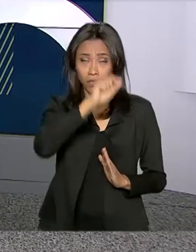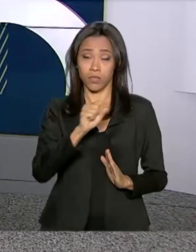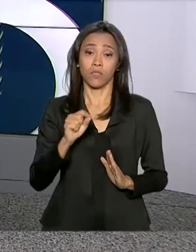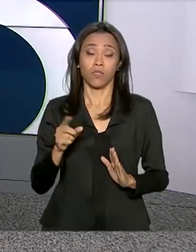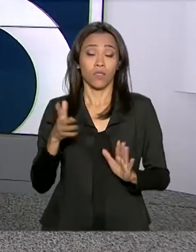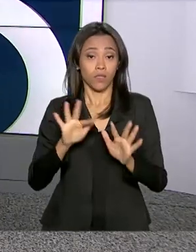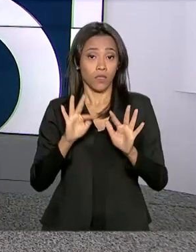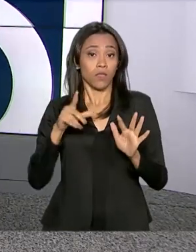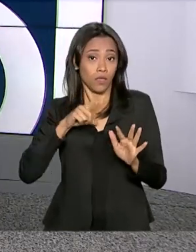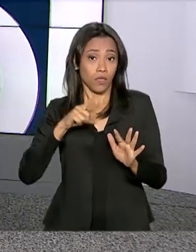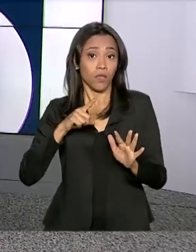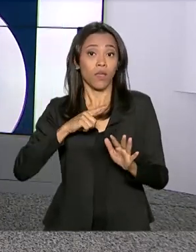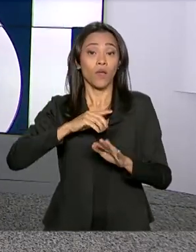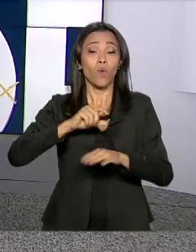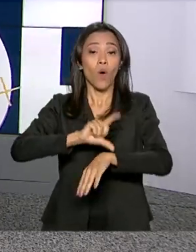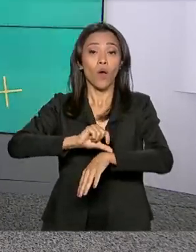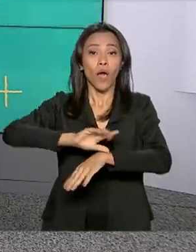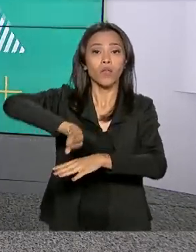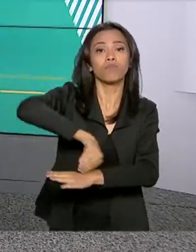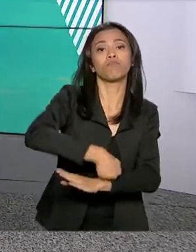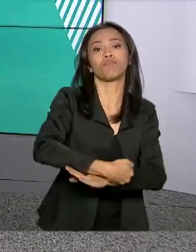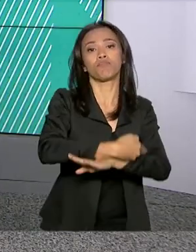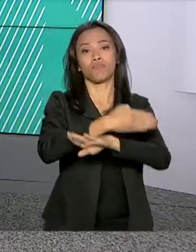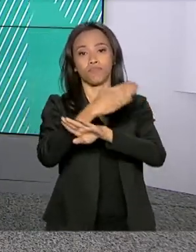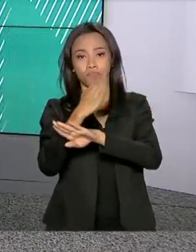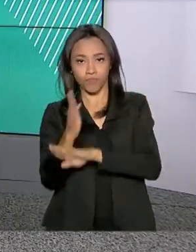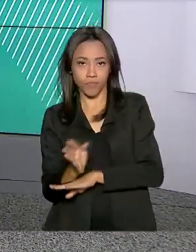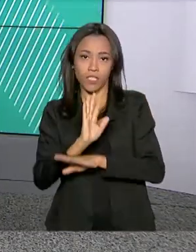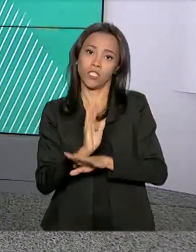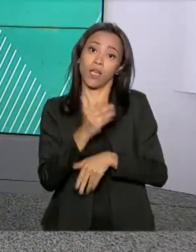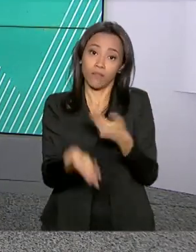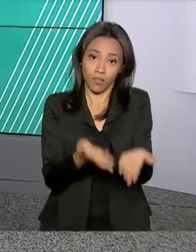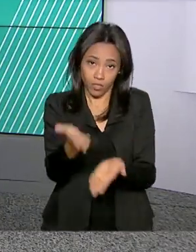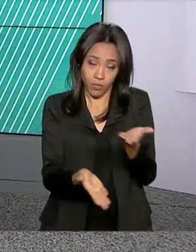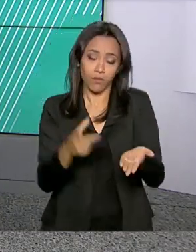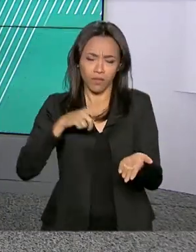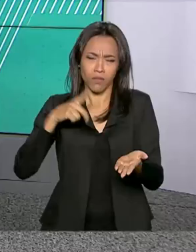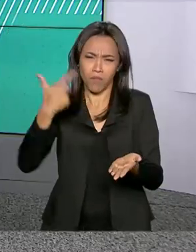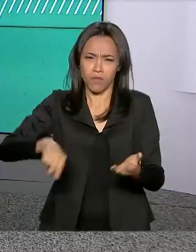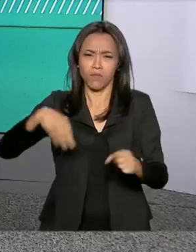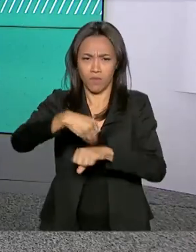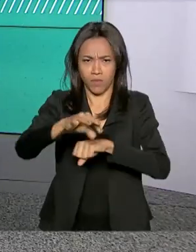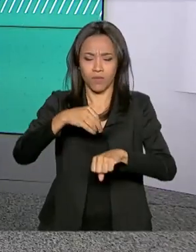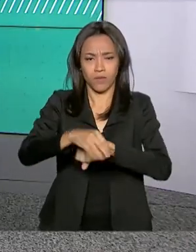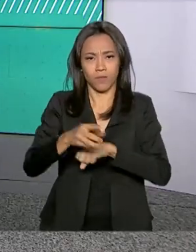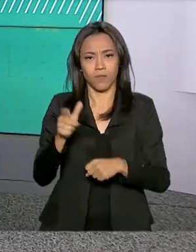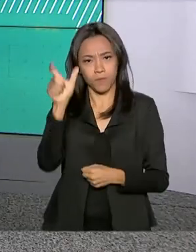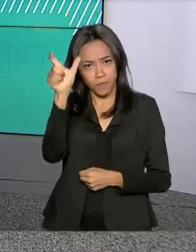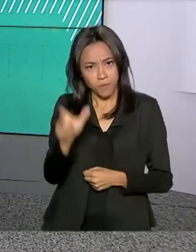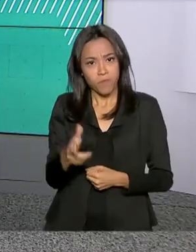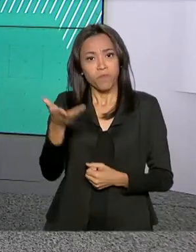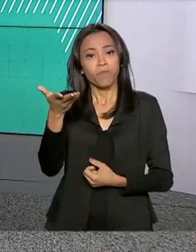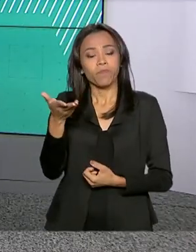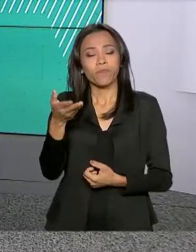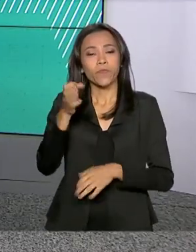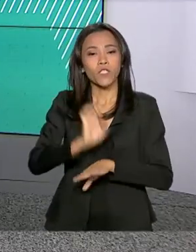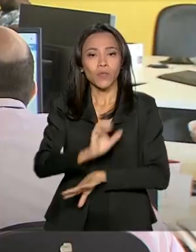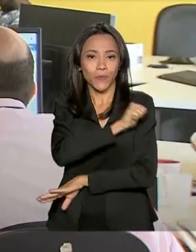ampliarem o horário de atendimento. A repórter Alessandra Lago tem outras informações para a gente, direto do Rio de Janeiro.